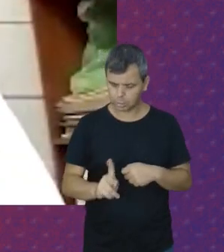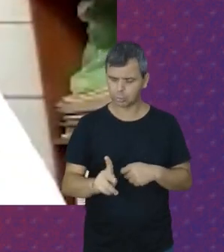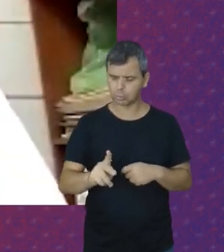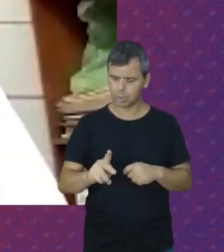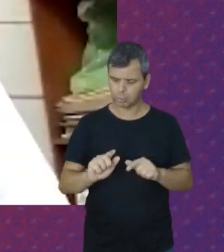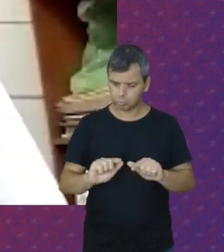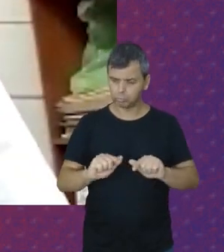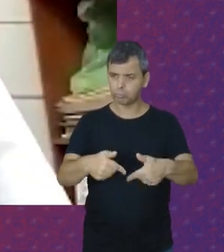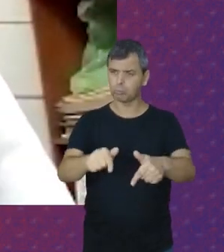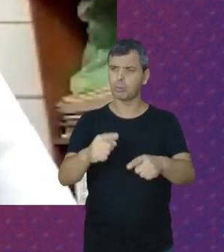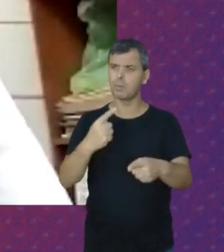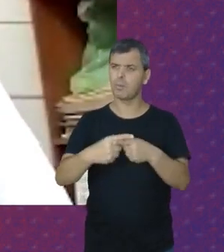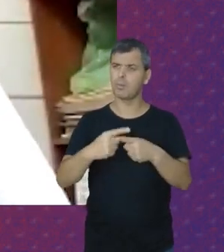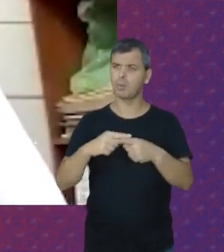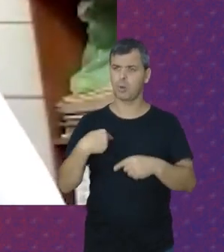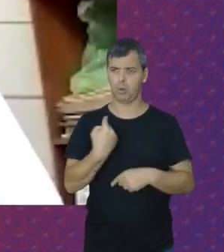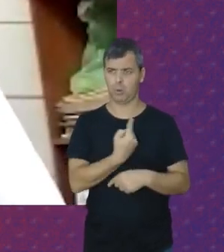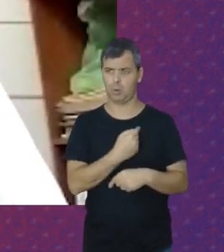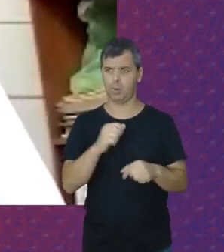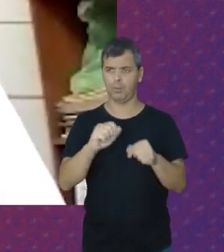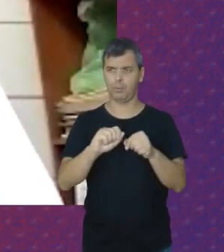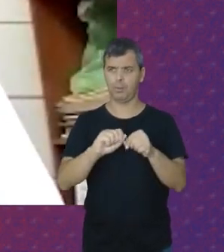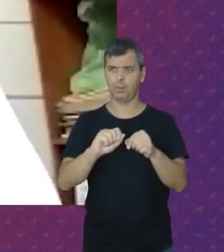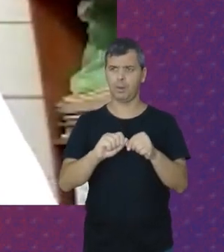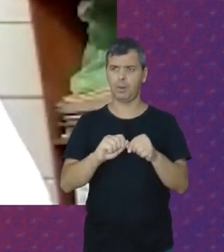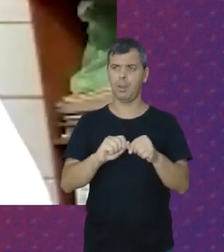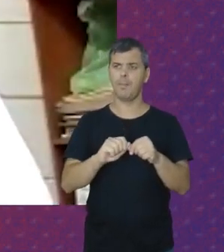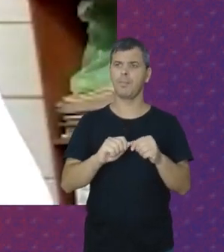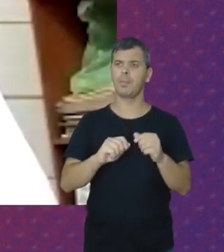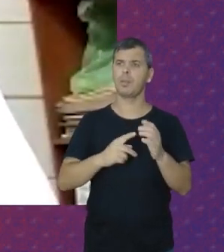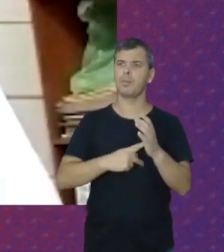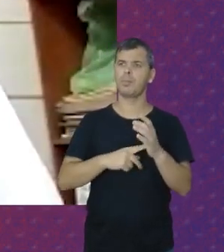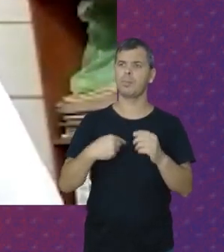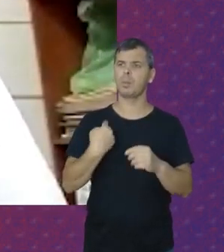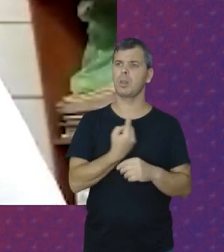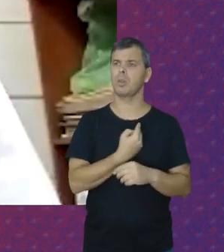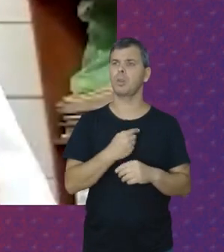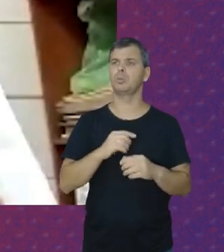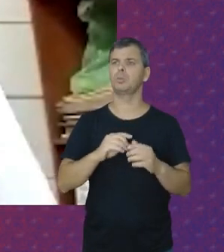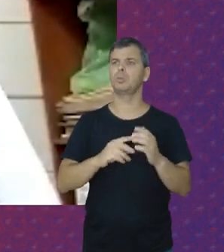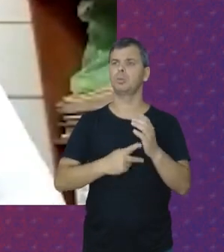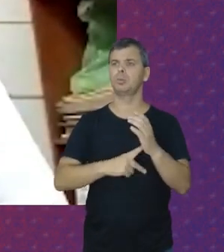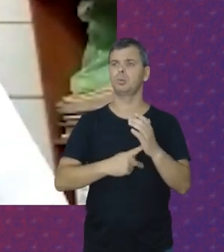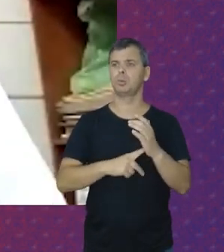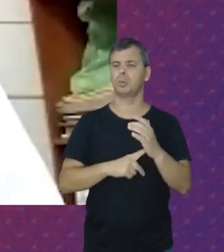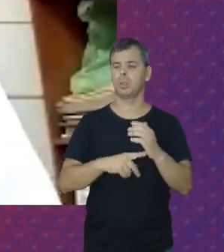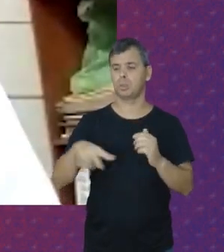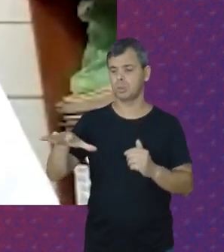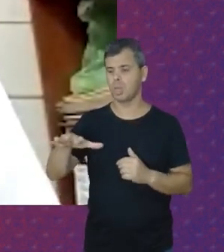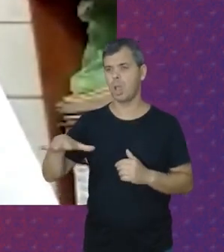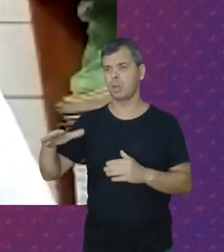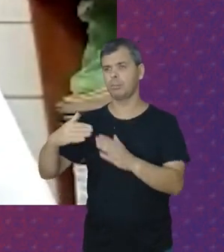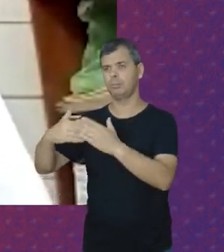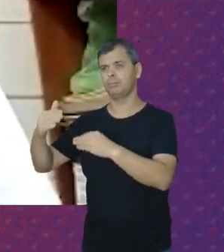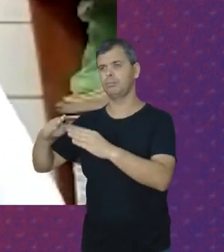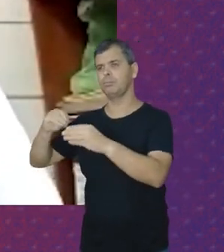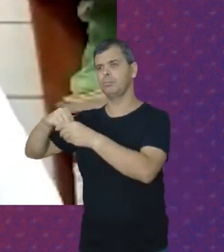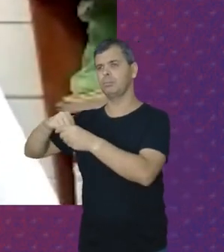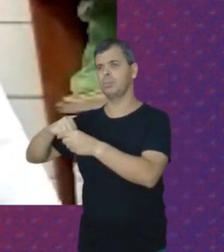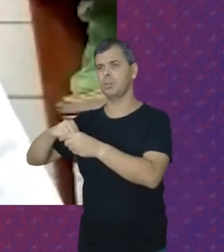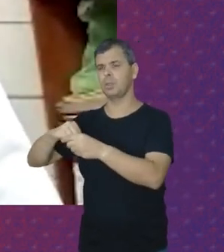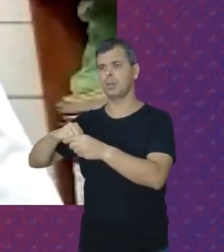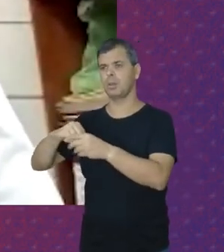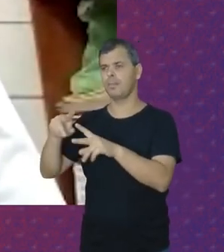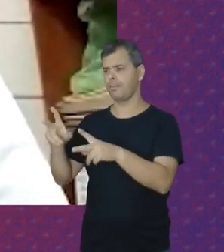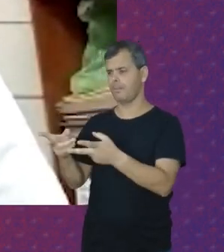Porque Para nós Que fazemos a FENATRADE E os nossos sindicatos Para a nossa categoria O que a gente escuta De muitas